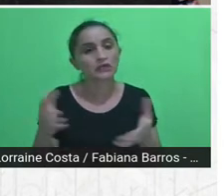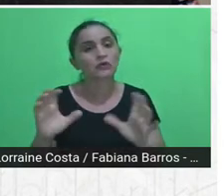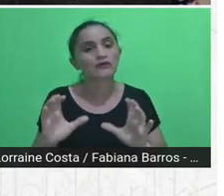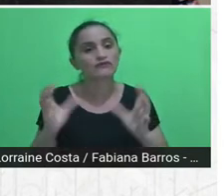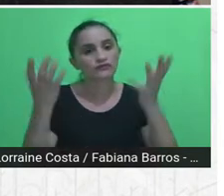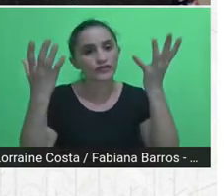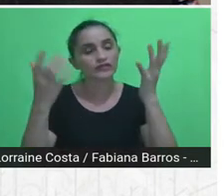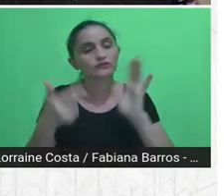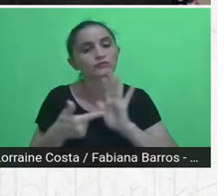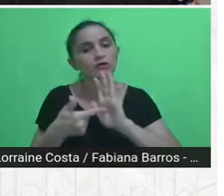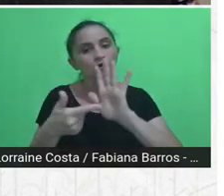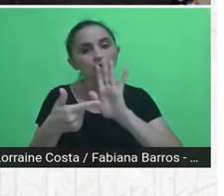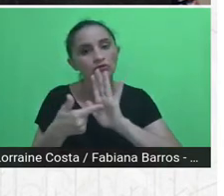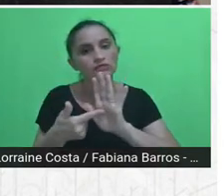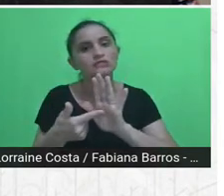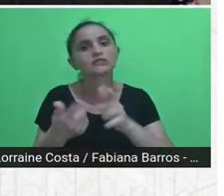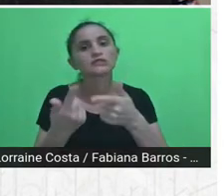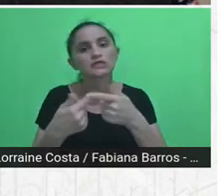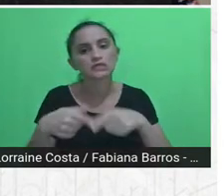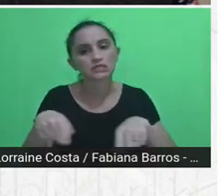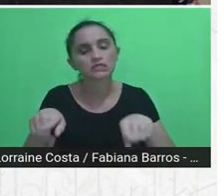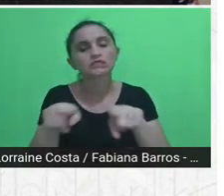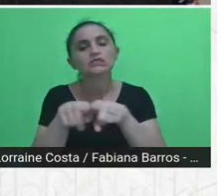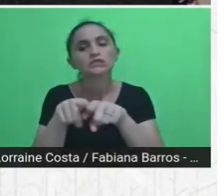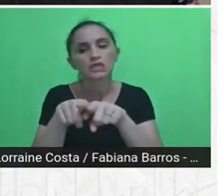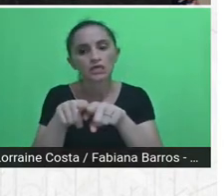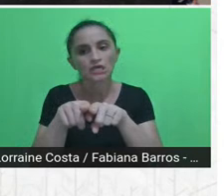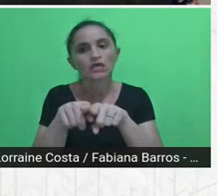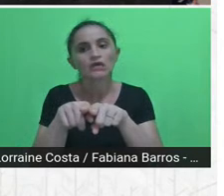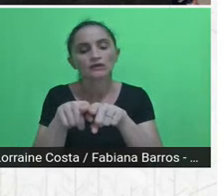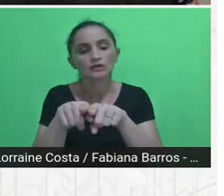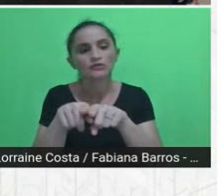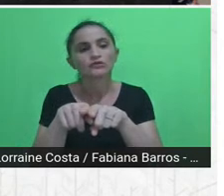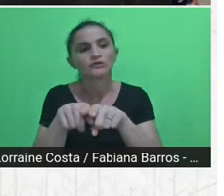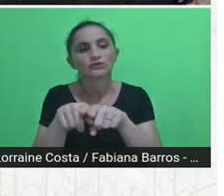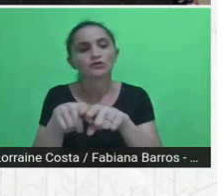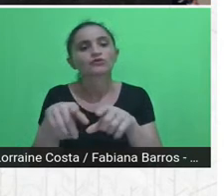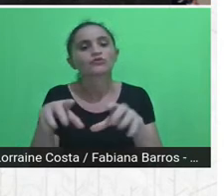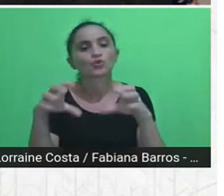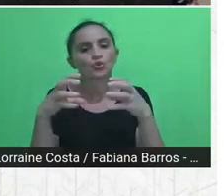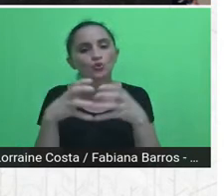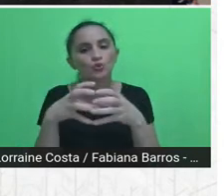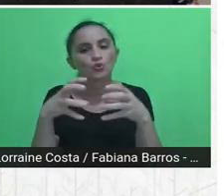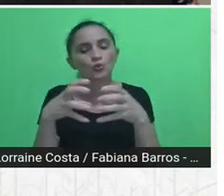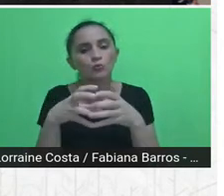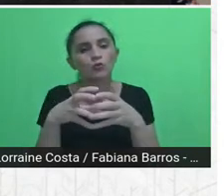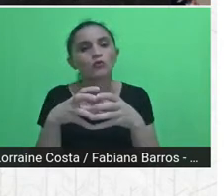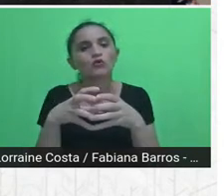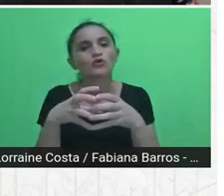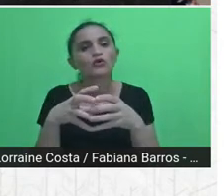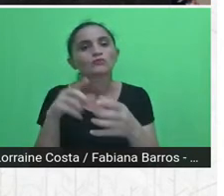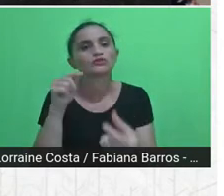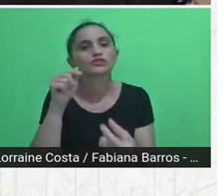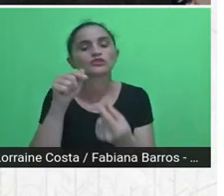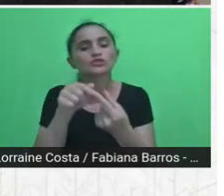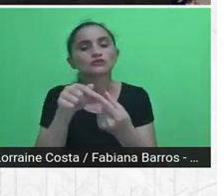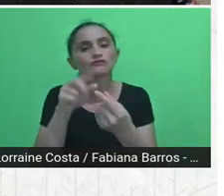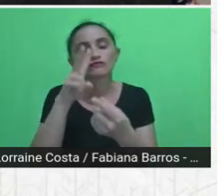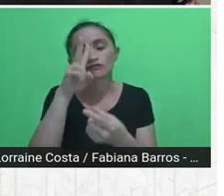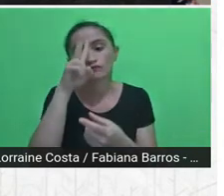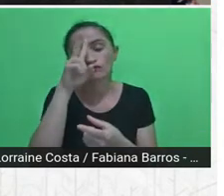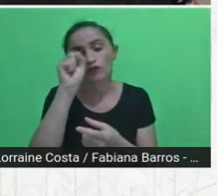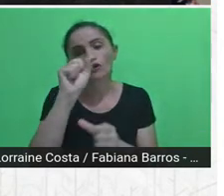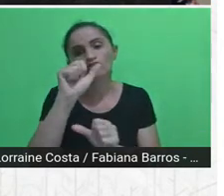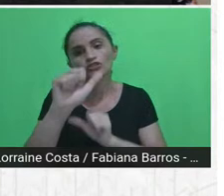natureza generosa, coletiva e de fortalecimento de redes, que é o que a gente vem fazendo